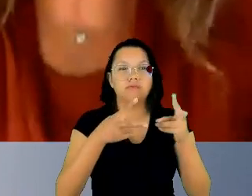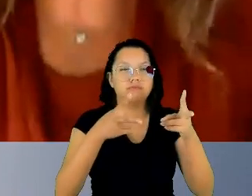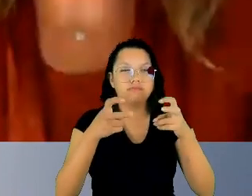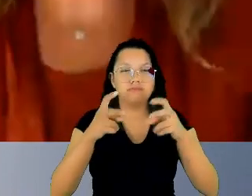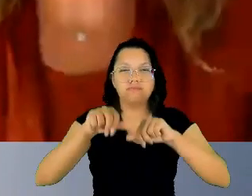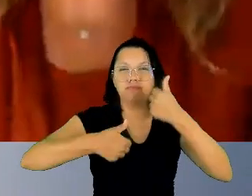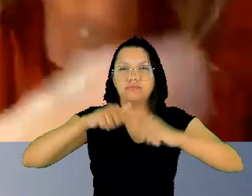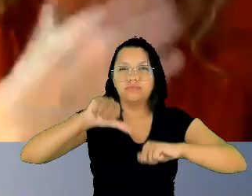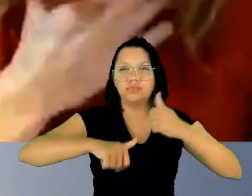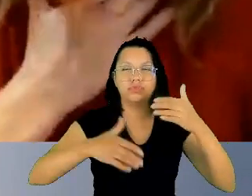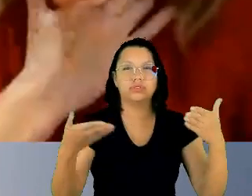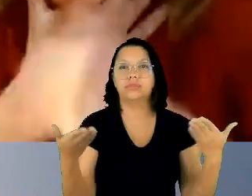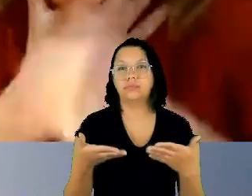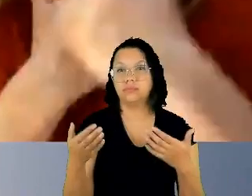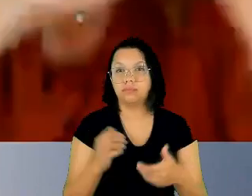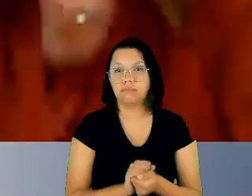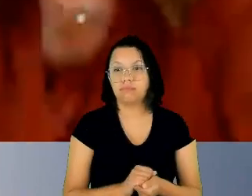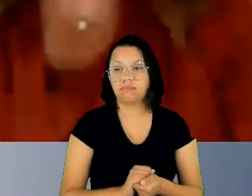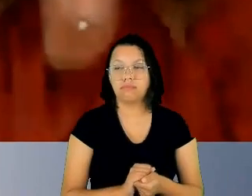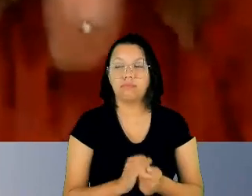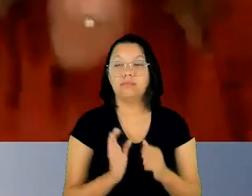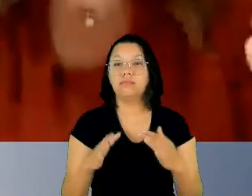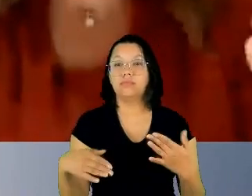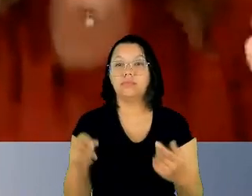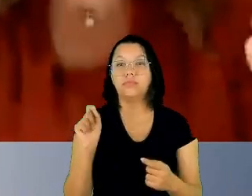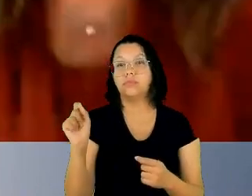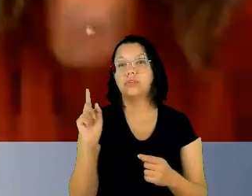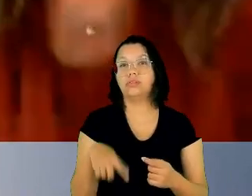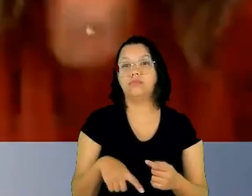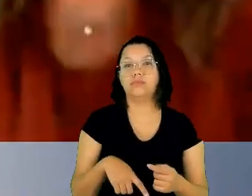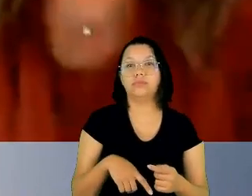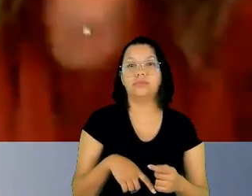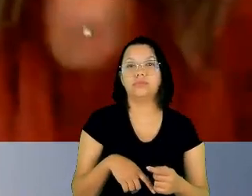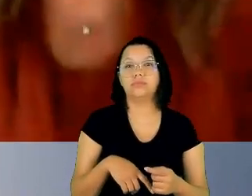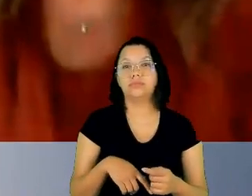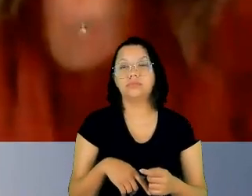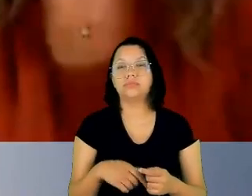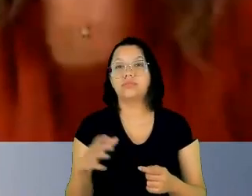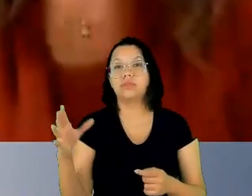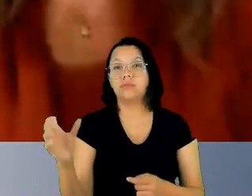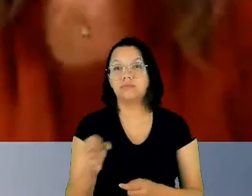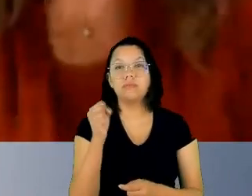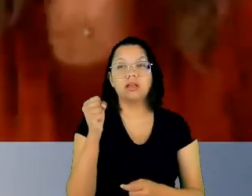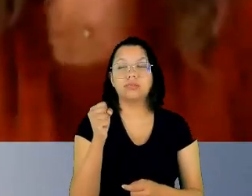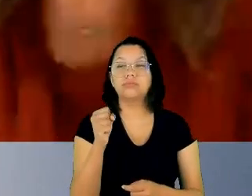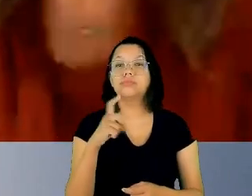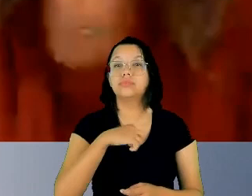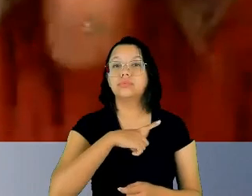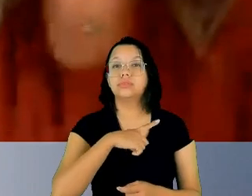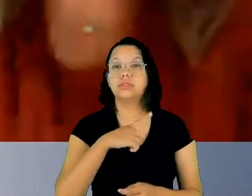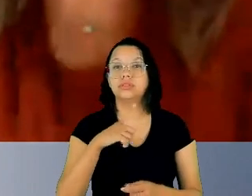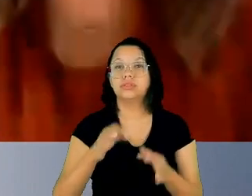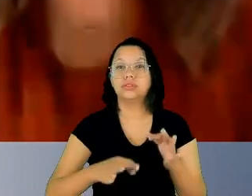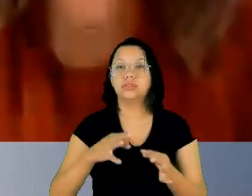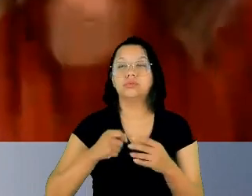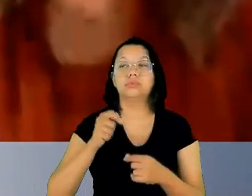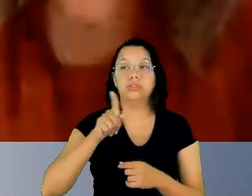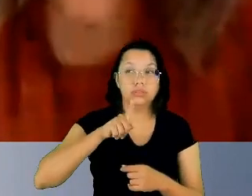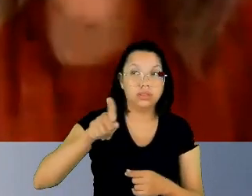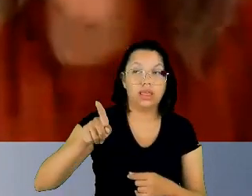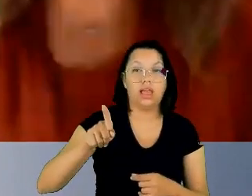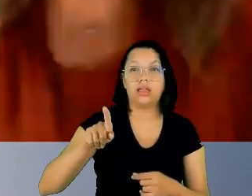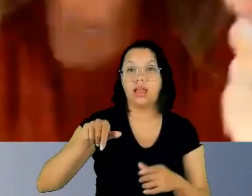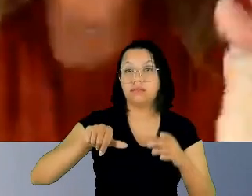aí qual foi um ganho foi que os juízes e juízas que lá estavam a primeira demanda era curso